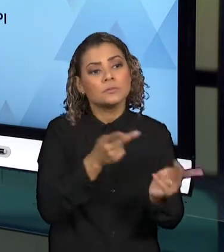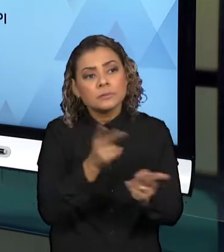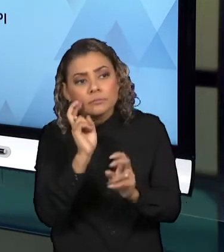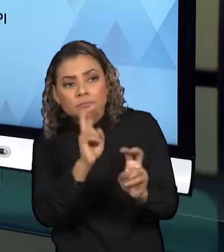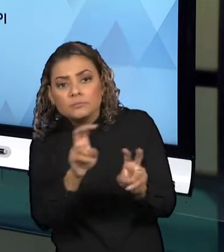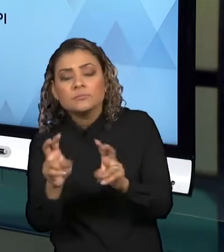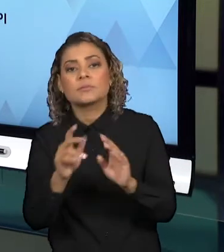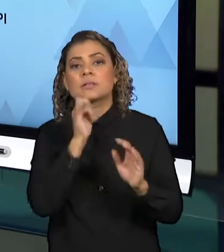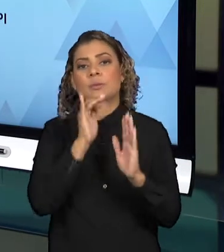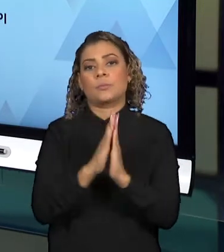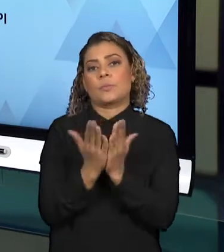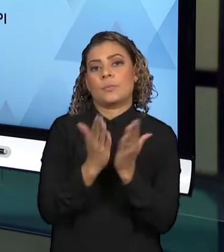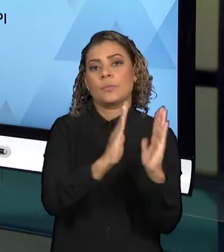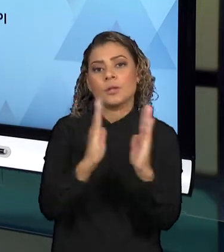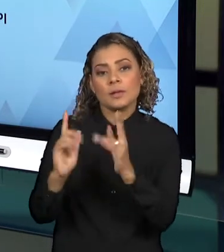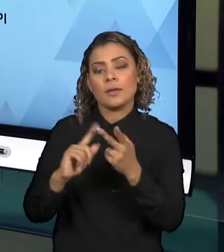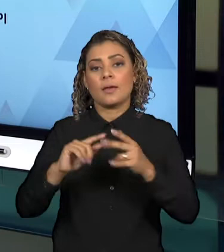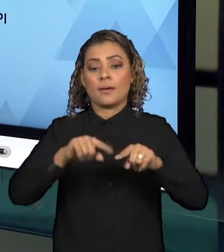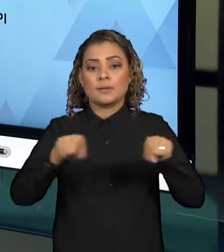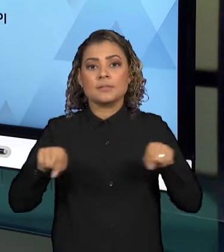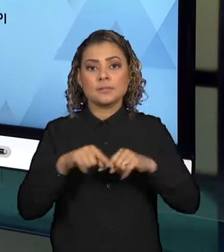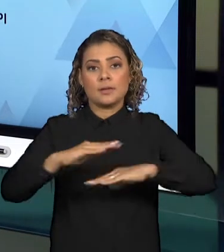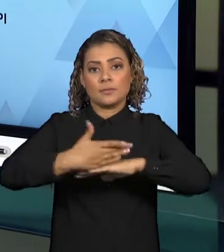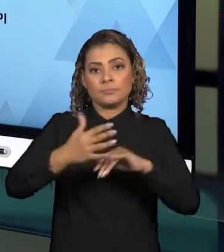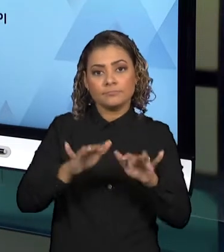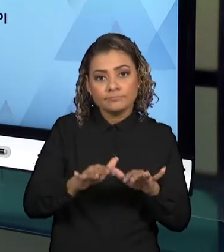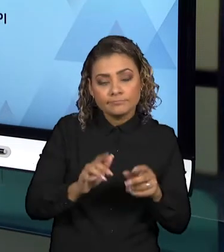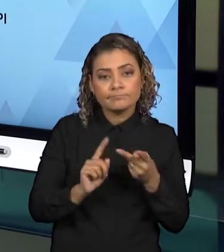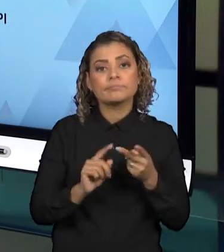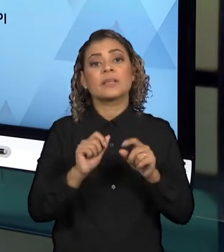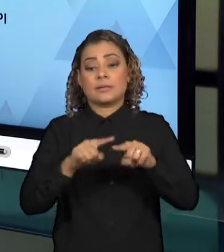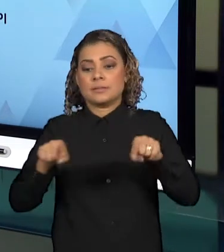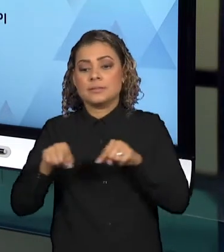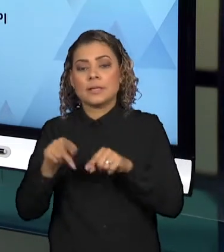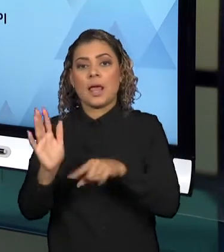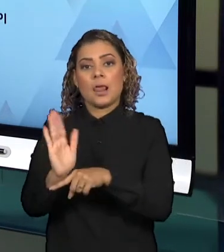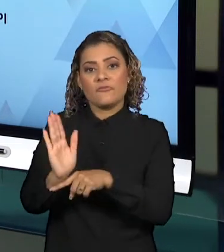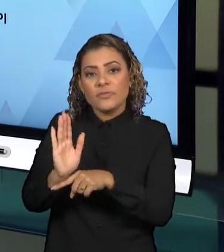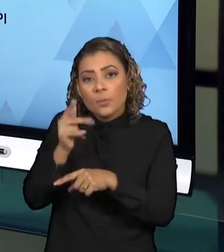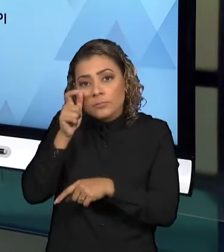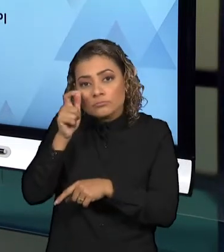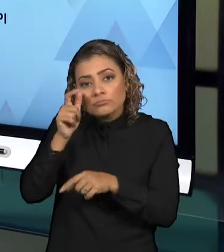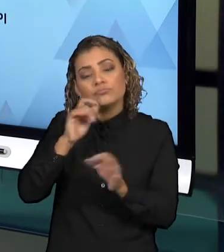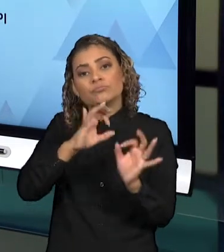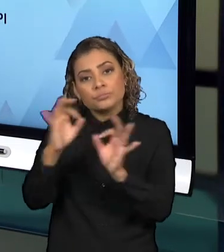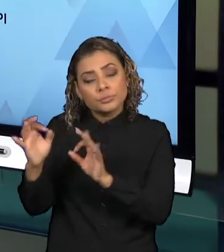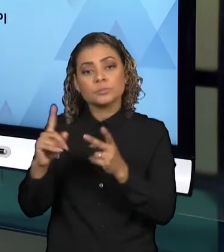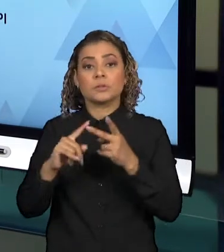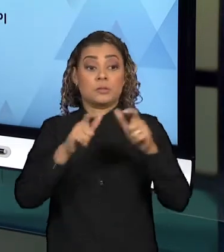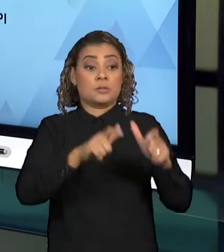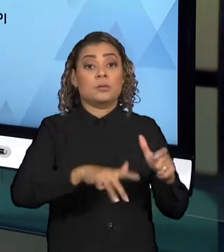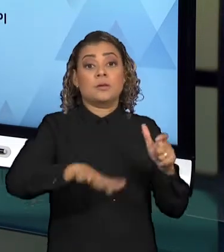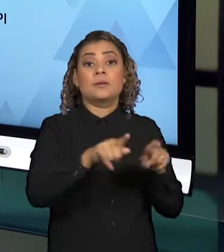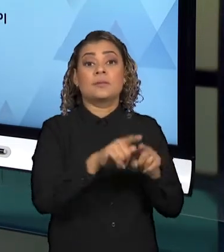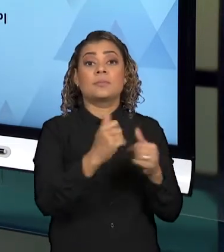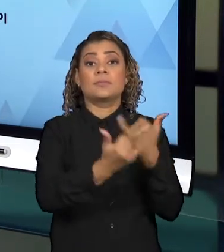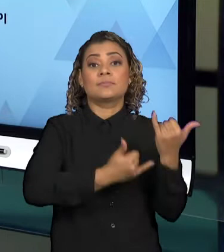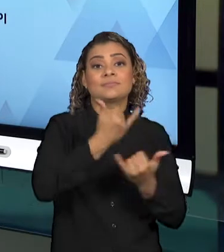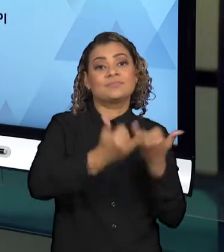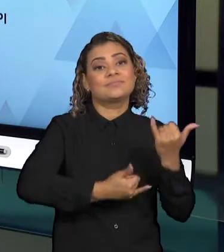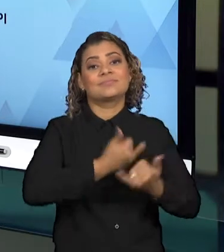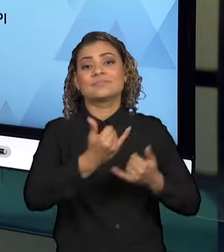Então, biblioteca, sala de informática, sala de vídeo, espaços como os pátios, as